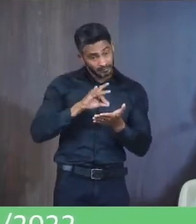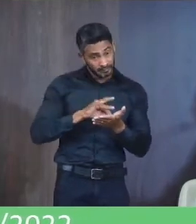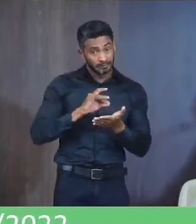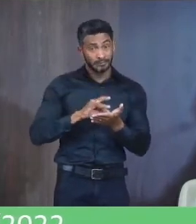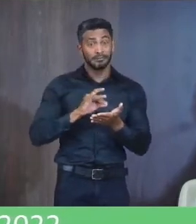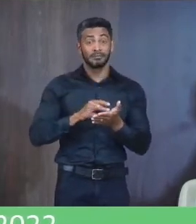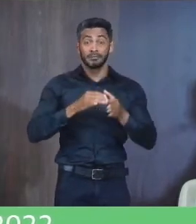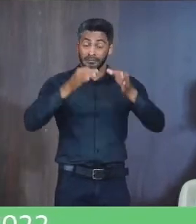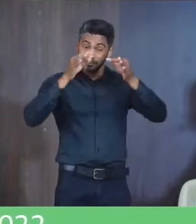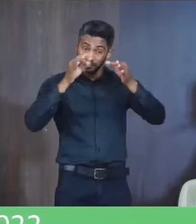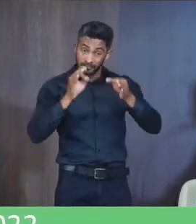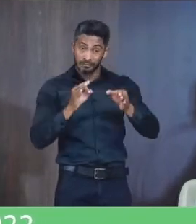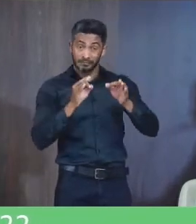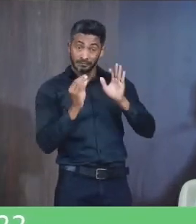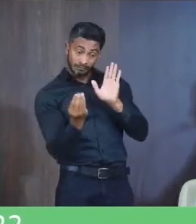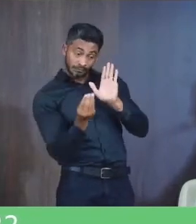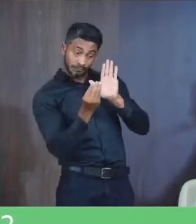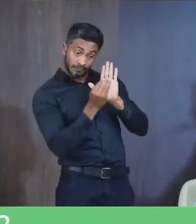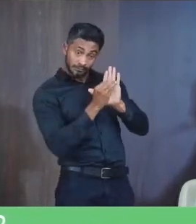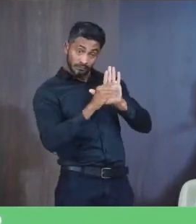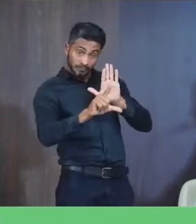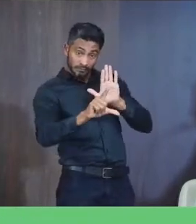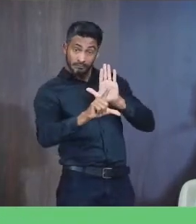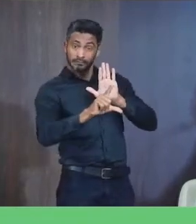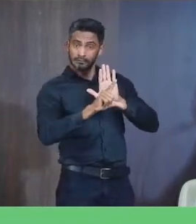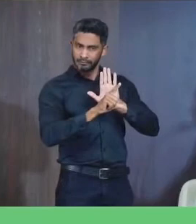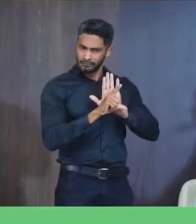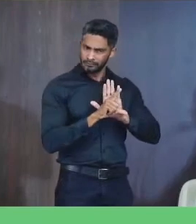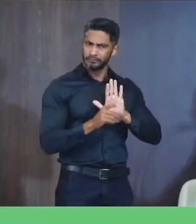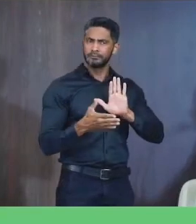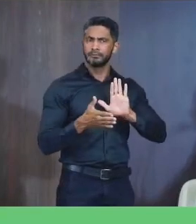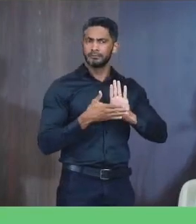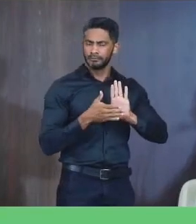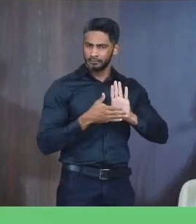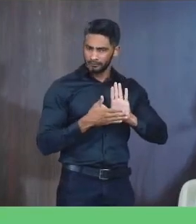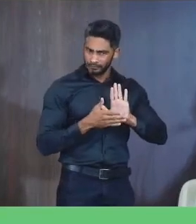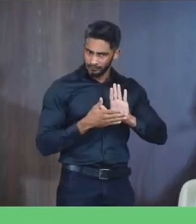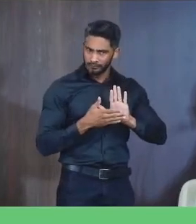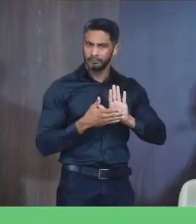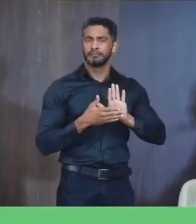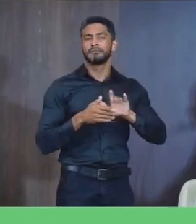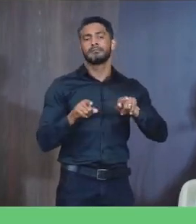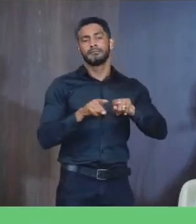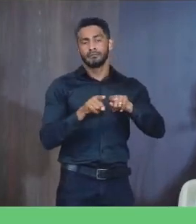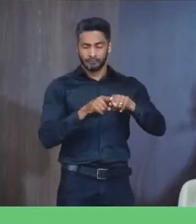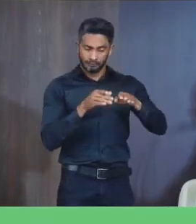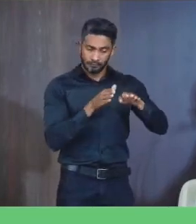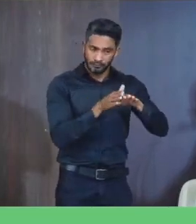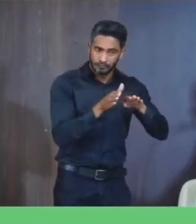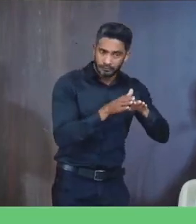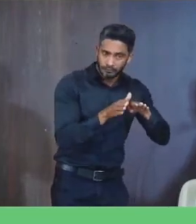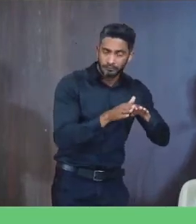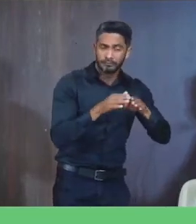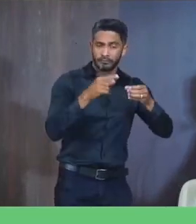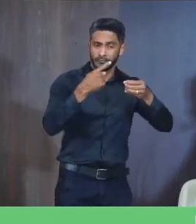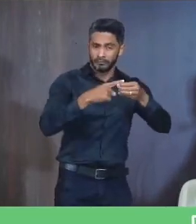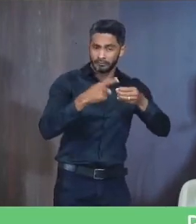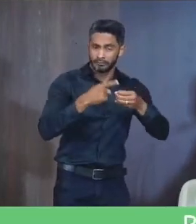Se estiver legalizado As próprias O próprio CMDCA Que é o Conselho Municipal Da Criança e do Adolescente